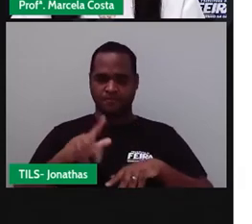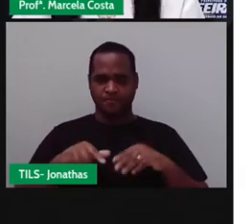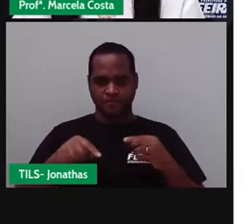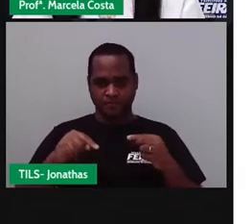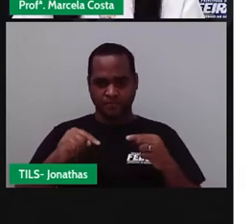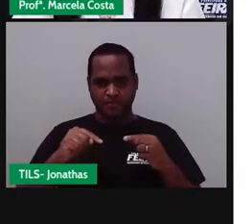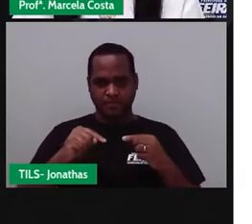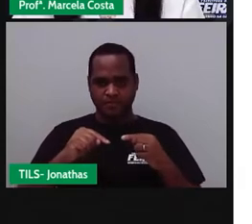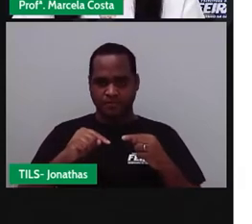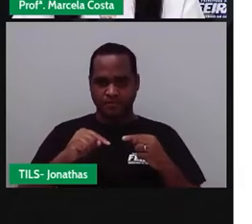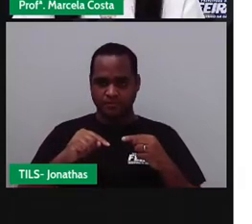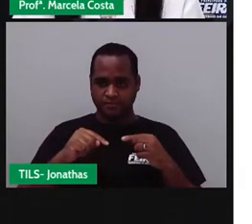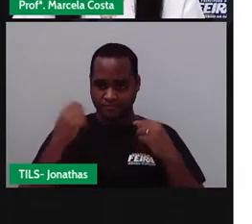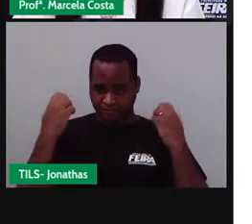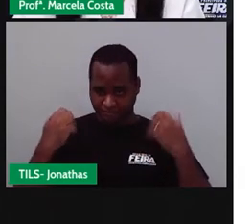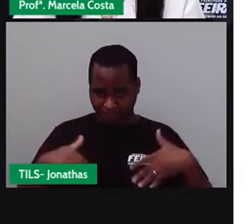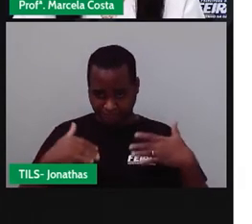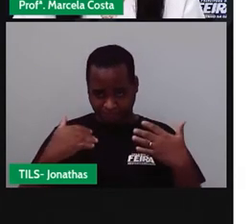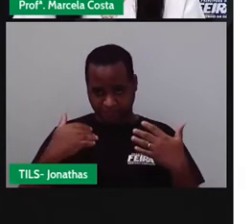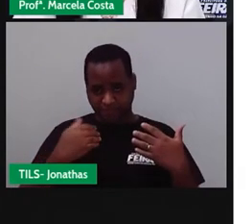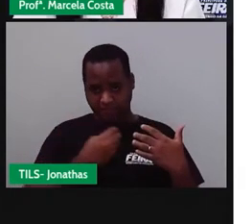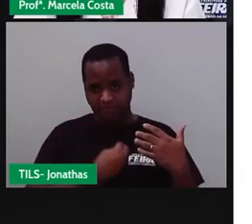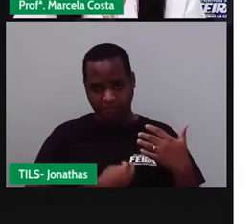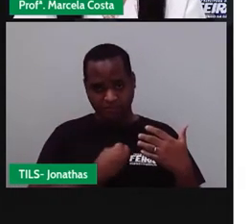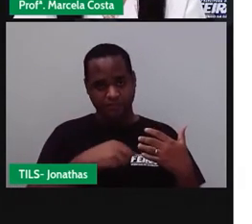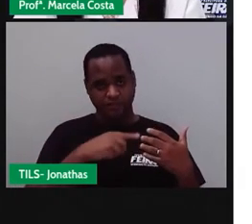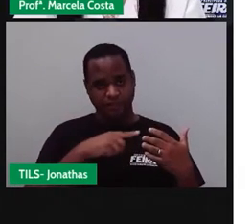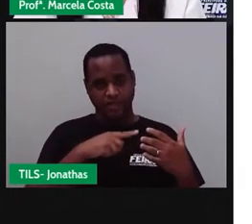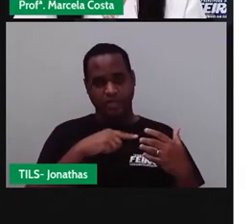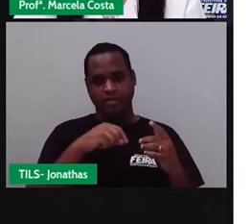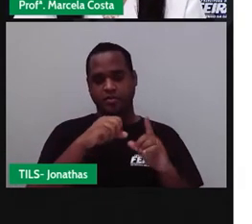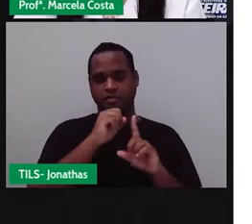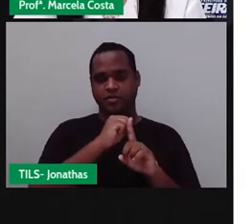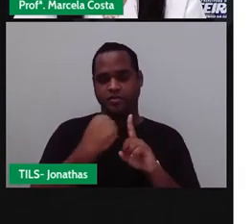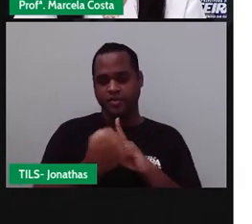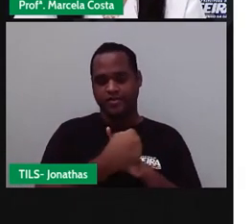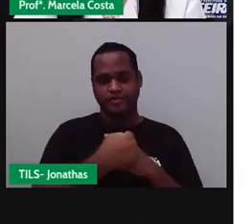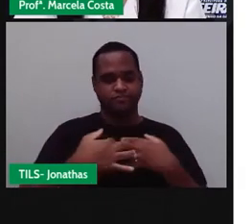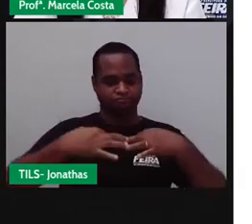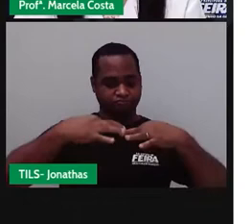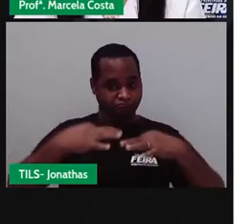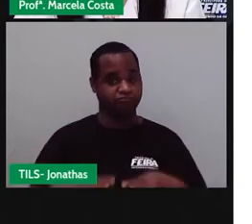sobretudo, visando viver uma sociedade mais justa.